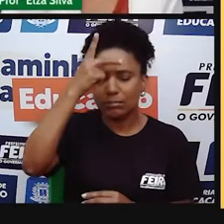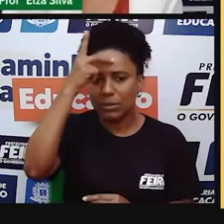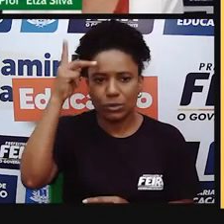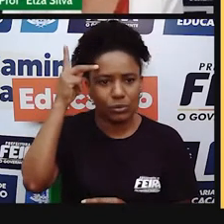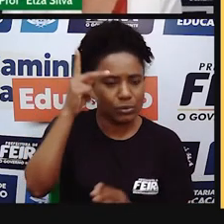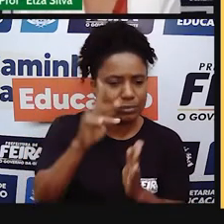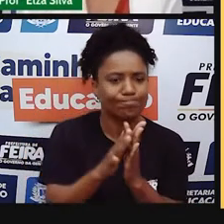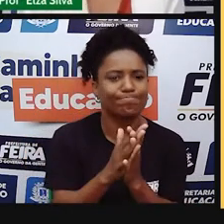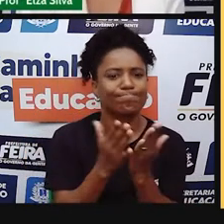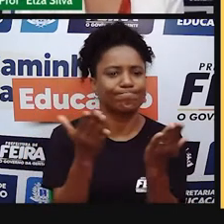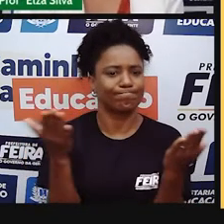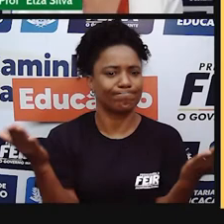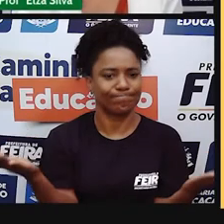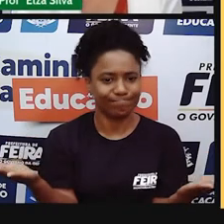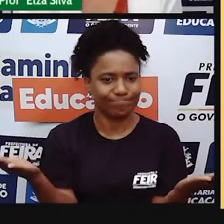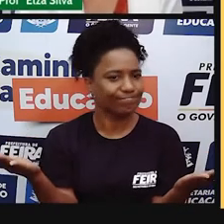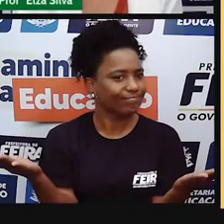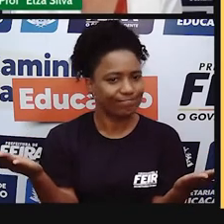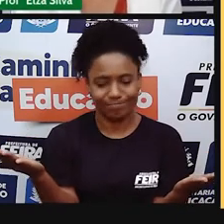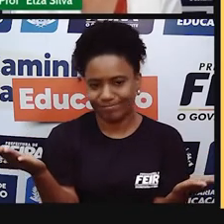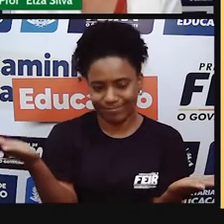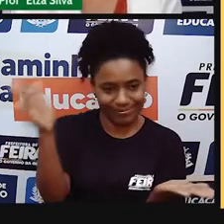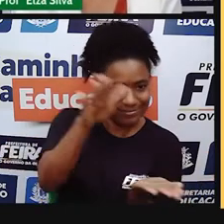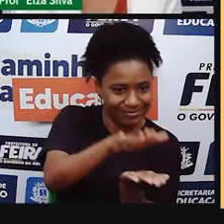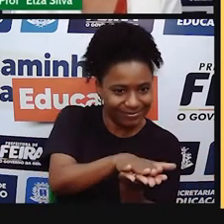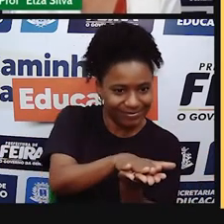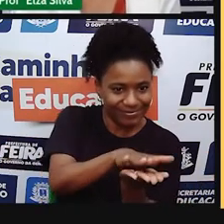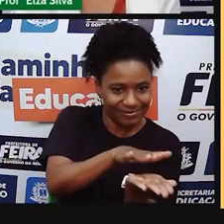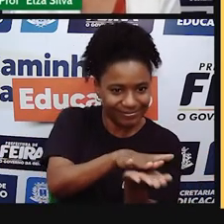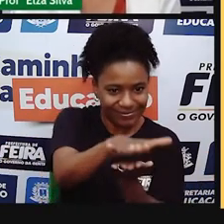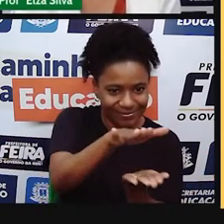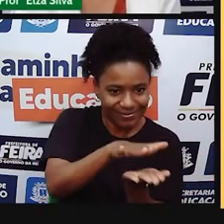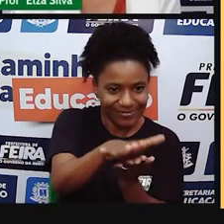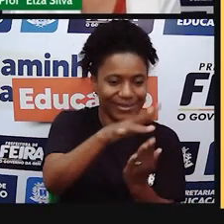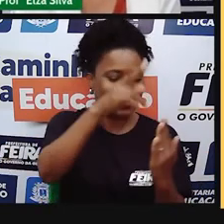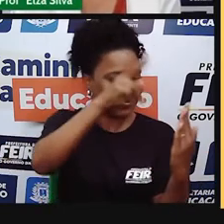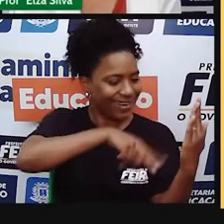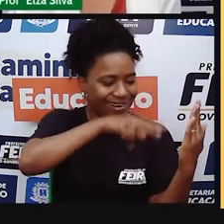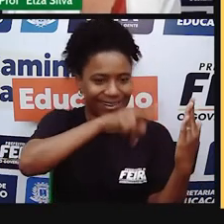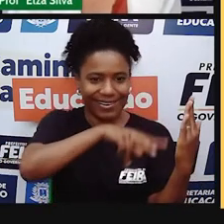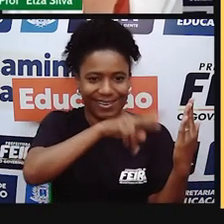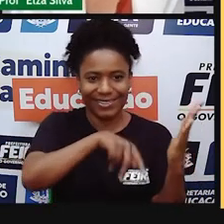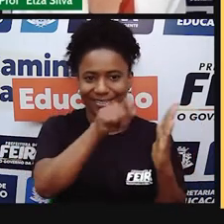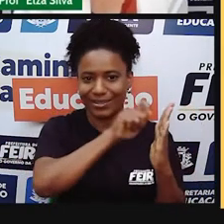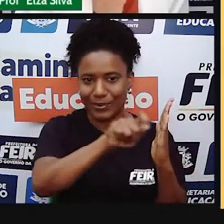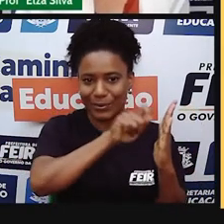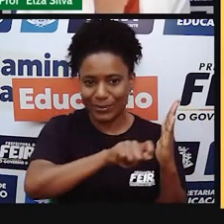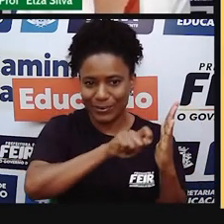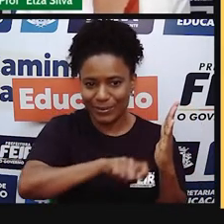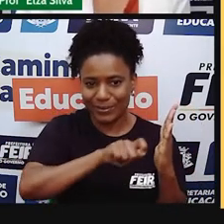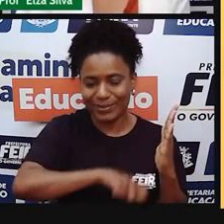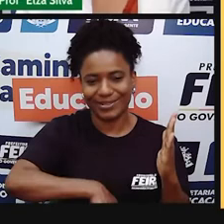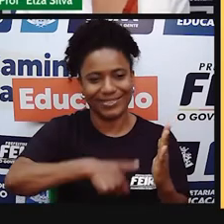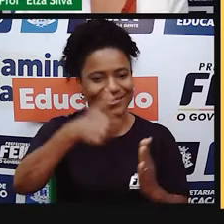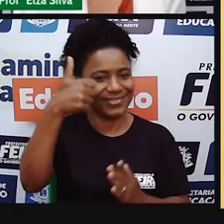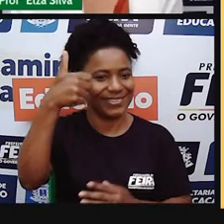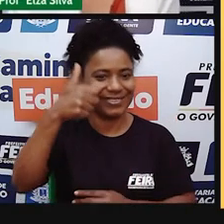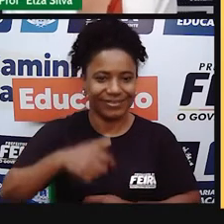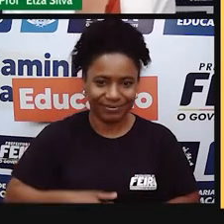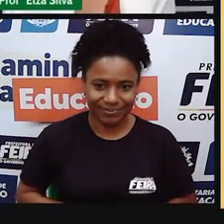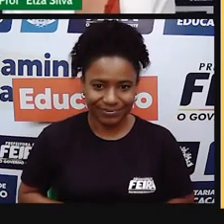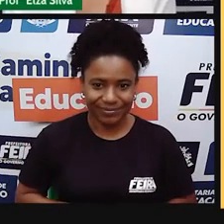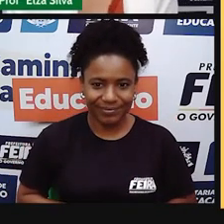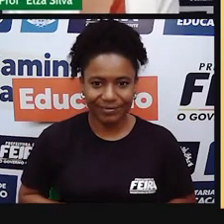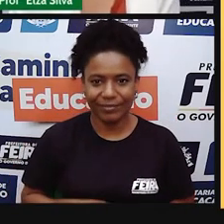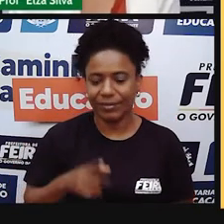pouco mais acesso à escrita e à leitura. Ok? Vejam que ao lado da